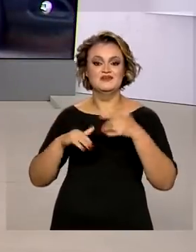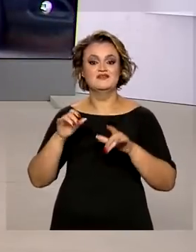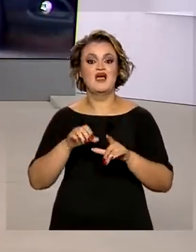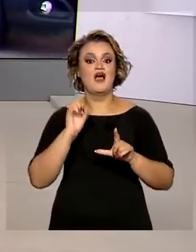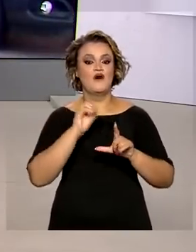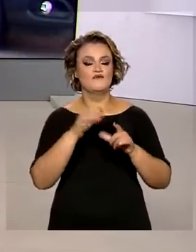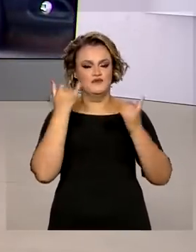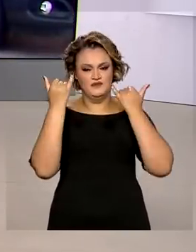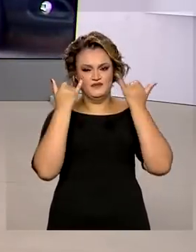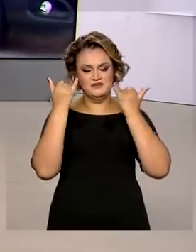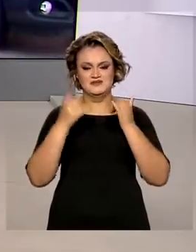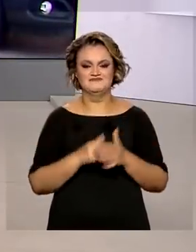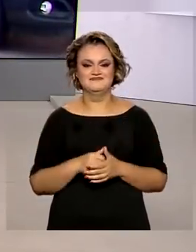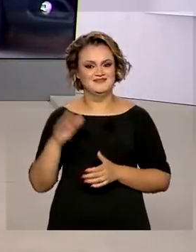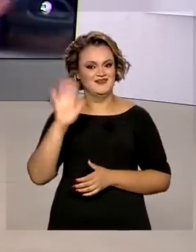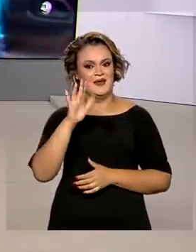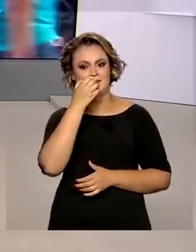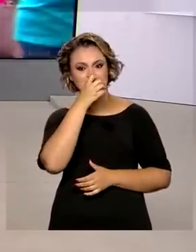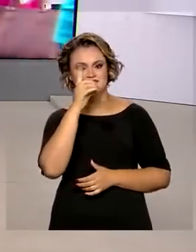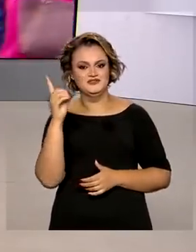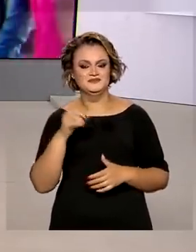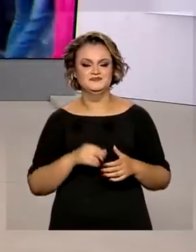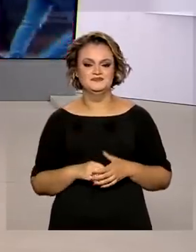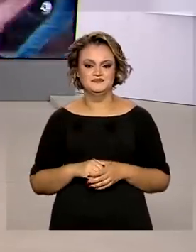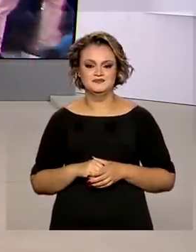vivo para a gente mais informações. Oi, Glauco, bom dia.